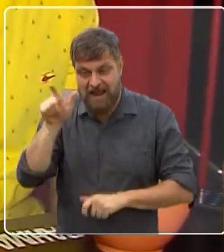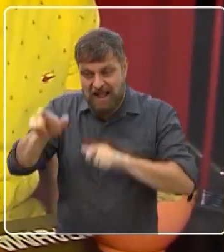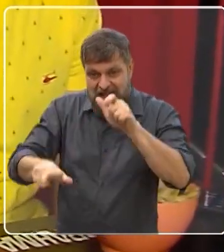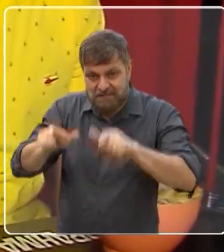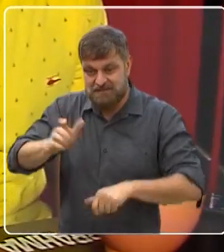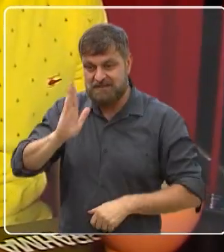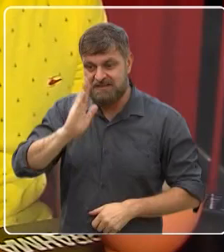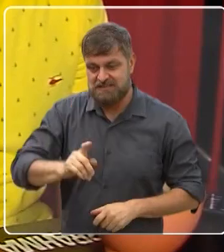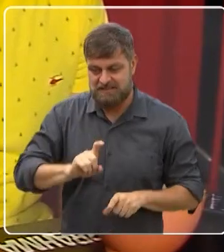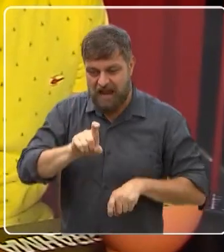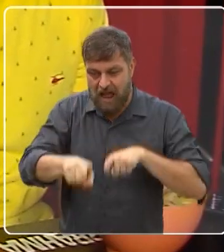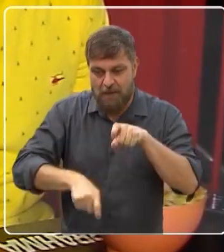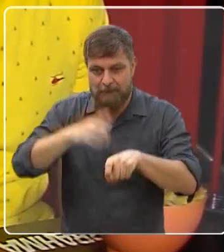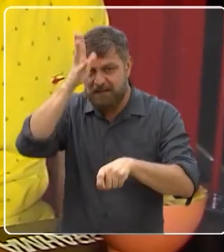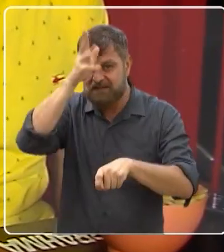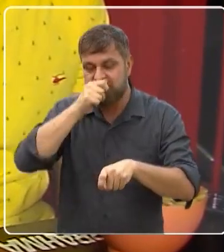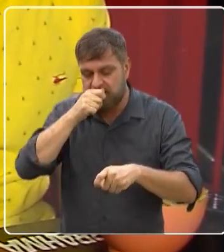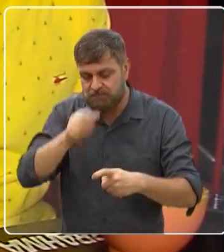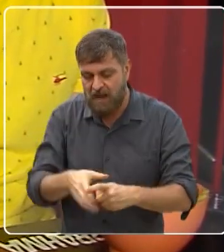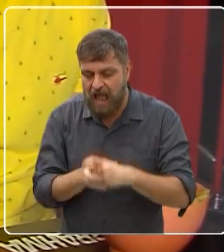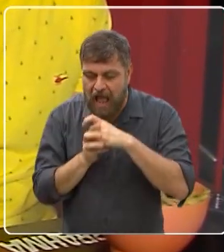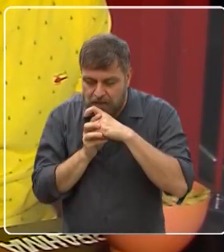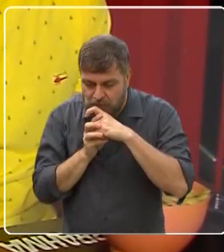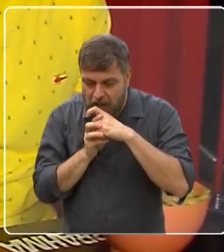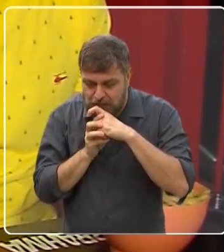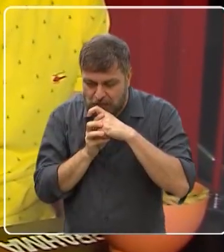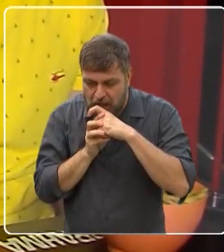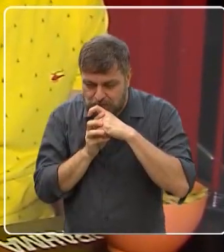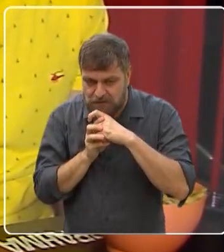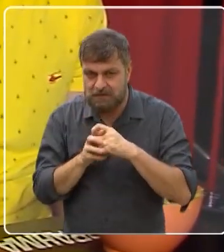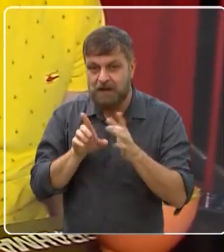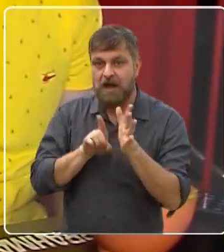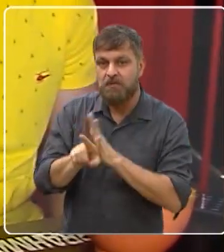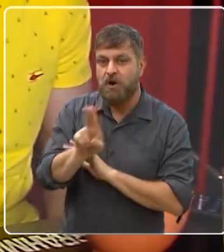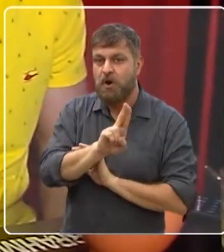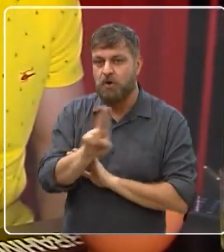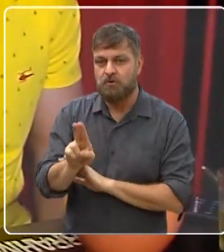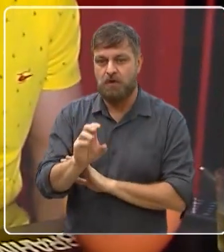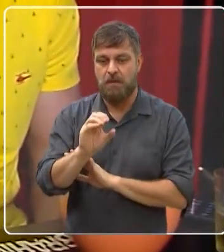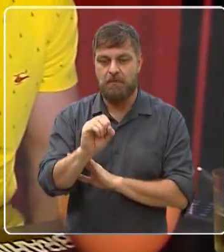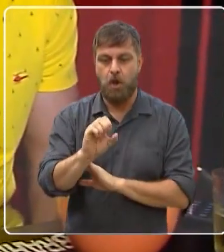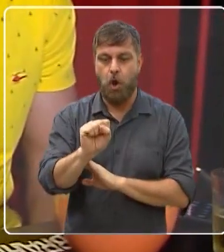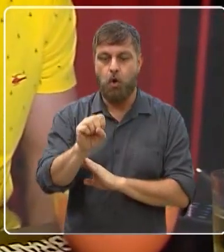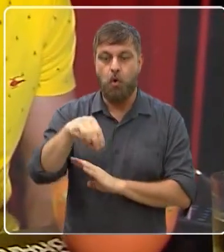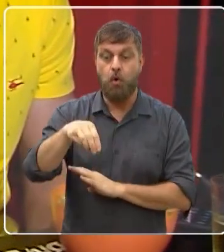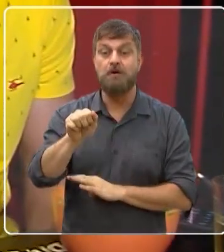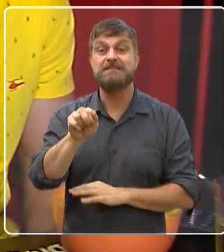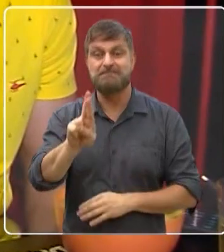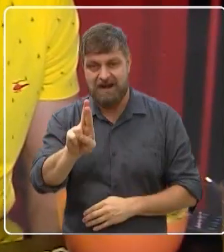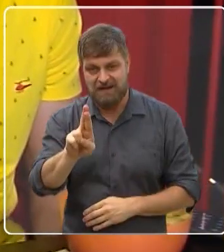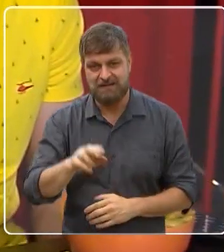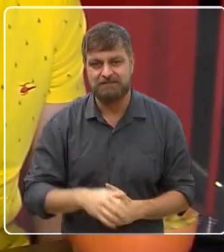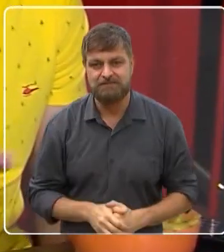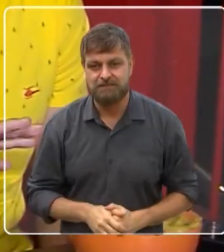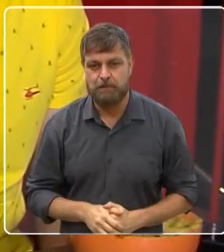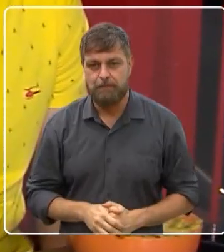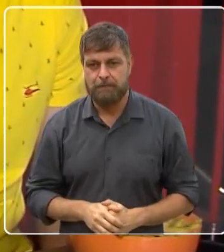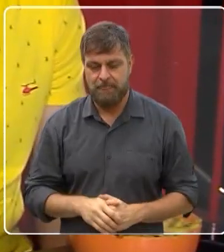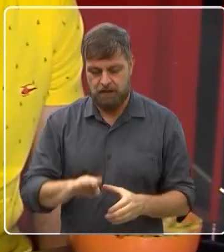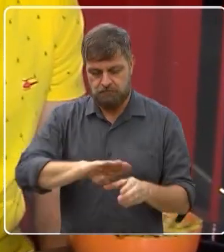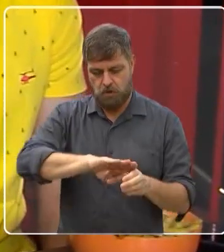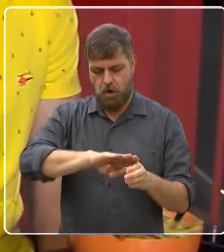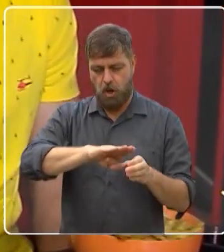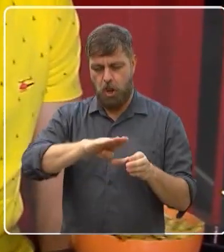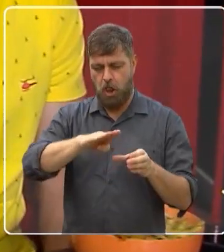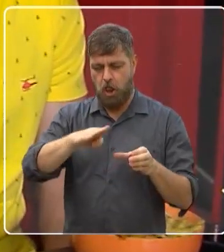já tá comendo o pé de frango. Como você chama, amigo? Osmar Peixoto de Aquino. Osmar Peixoto, tá grande